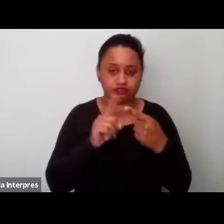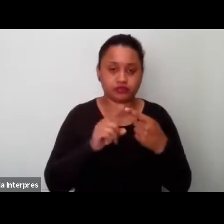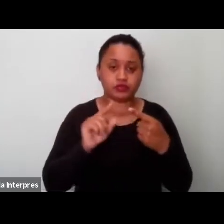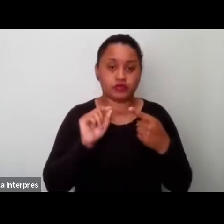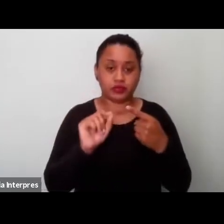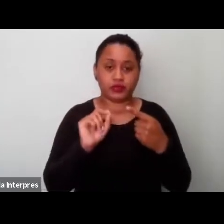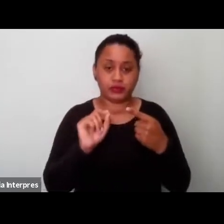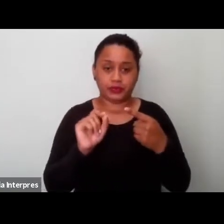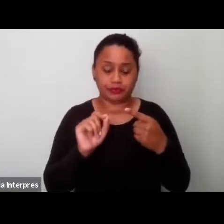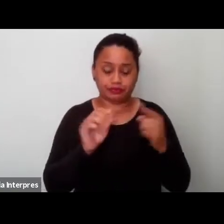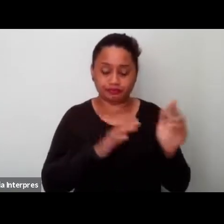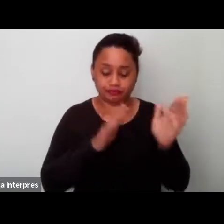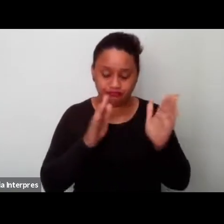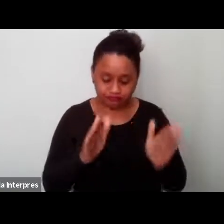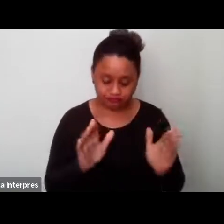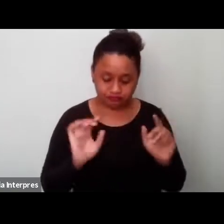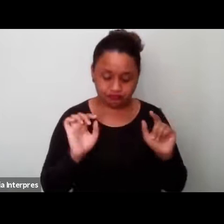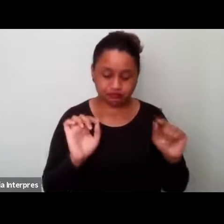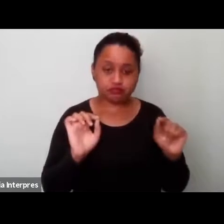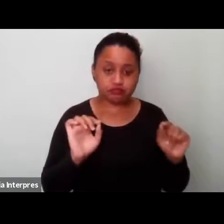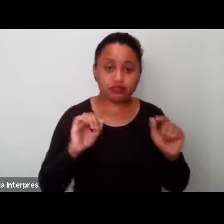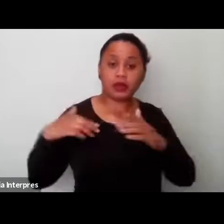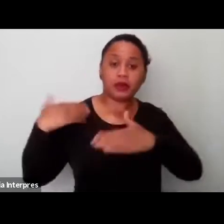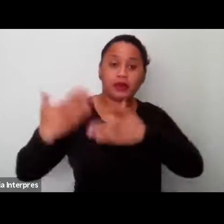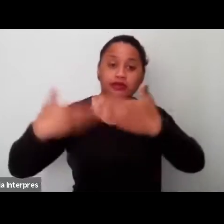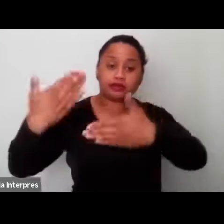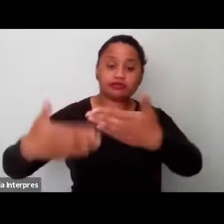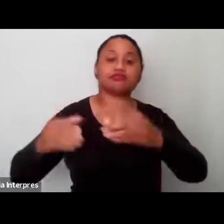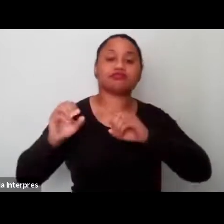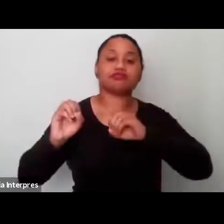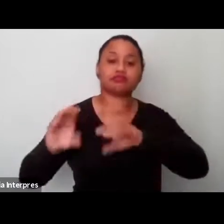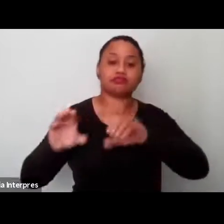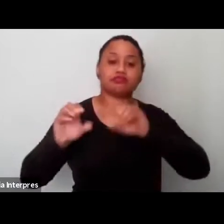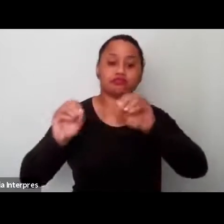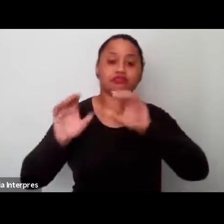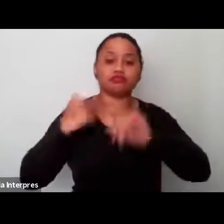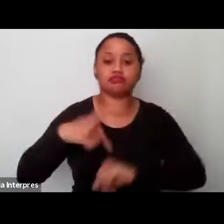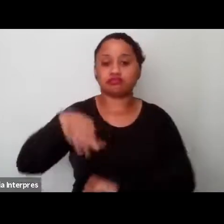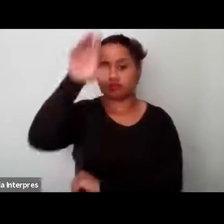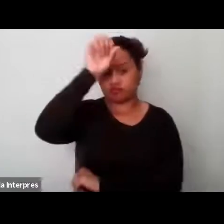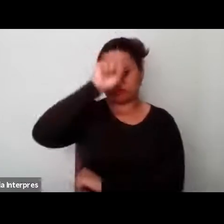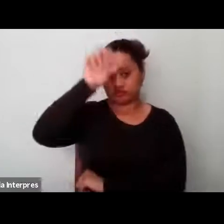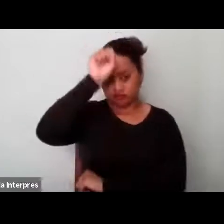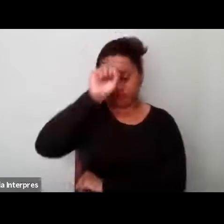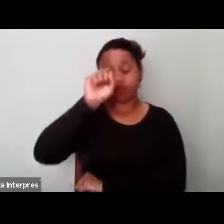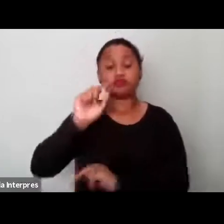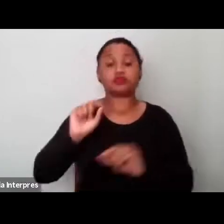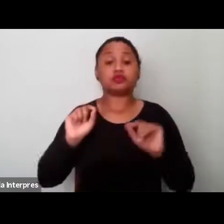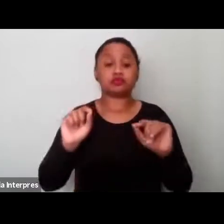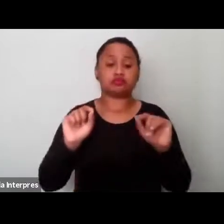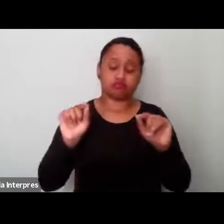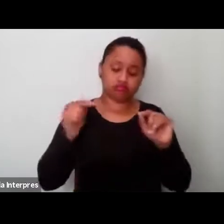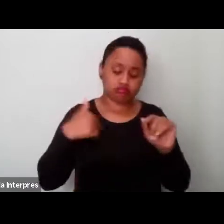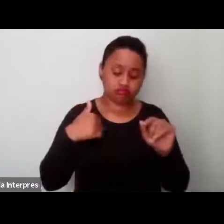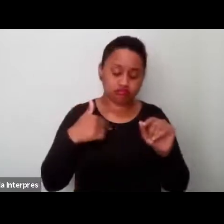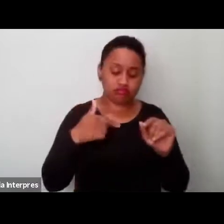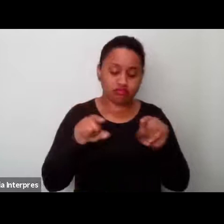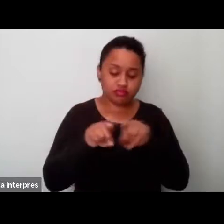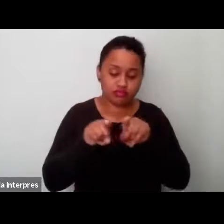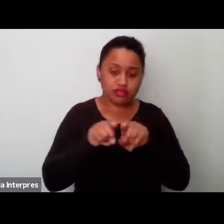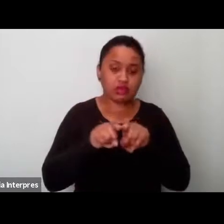um primeiro momento, então, sobre o processo de ensino-aprendizagem, e aí eu divido os